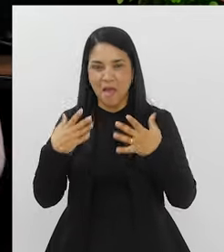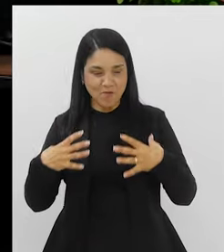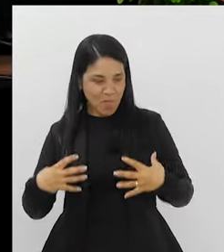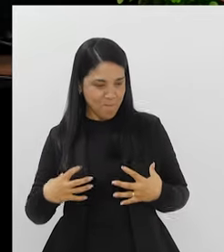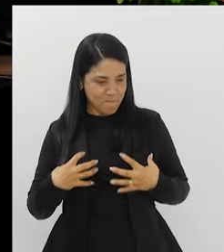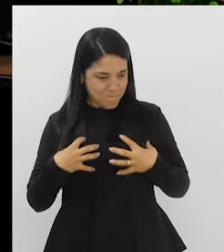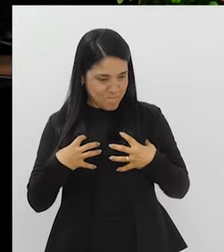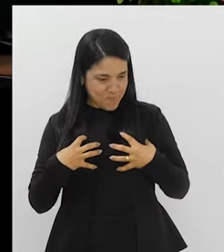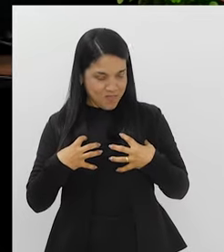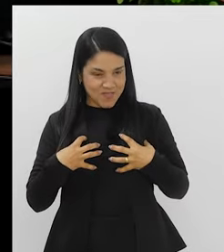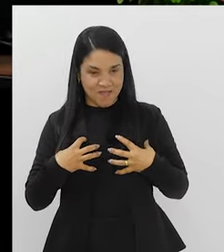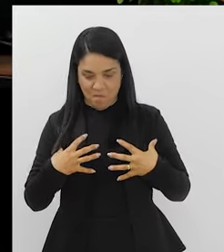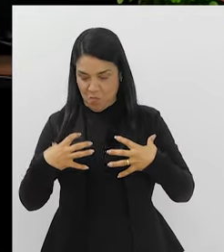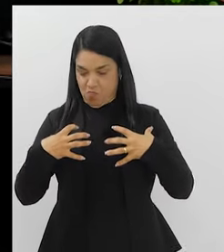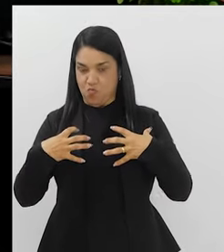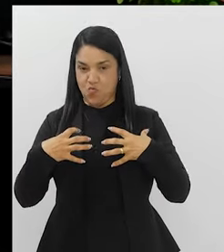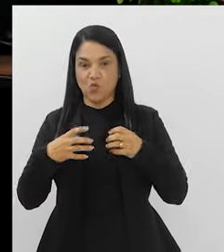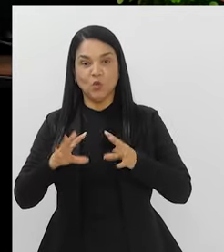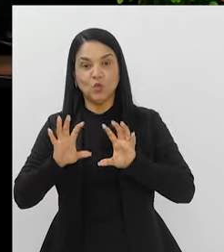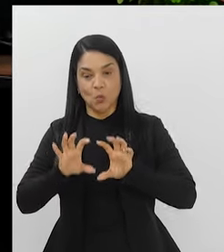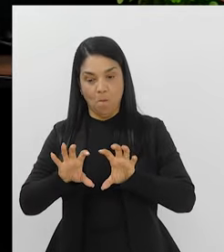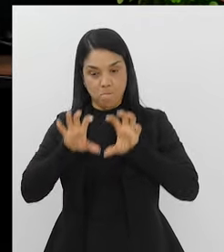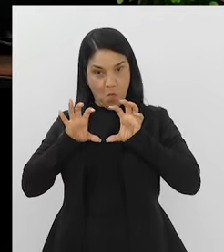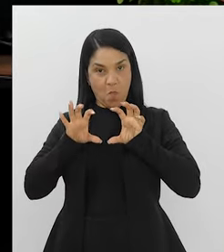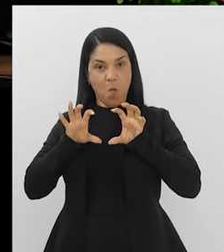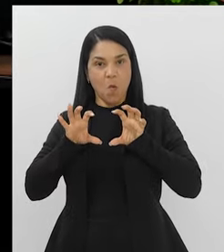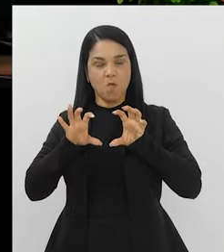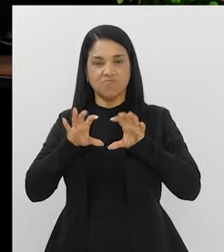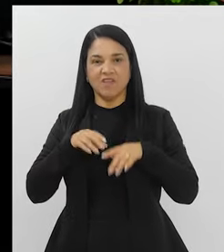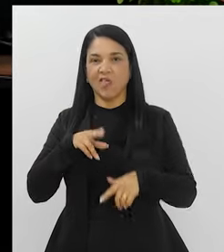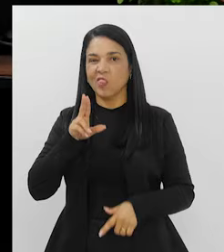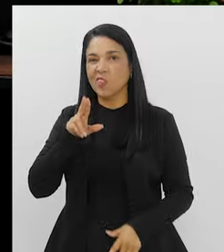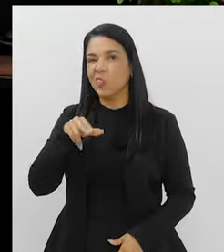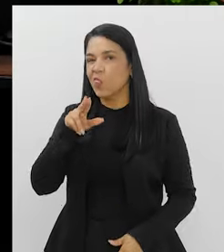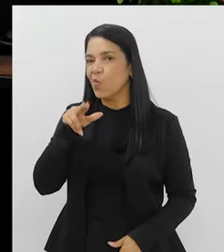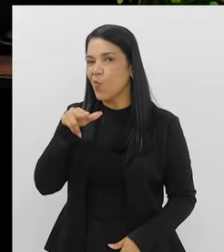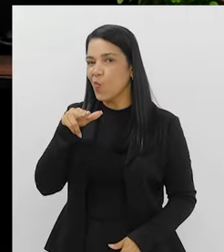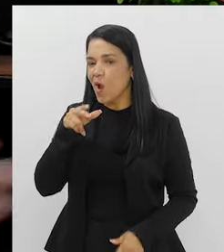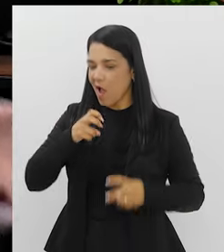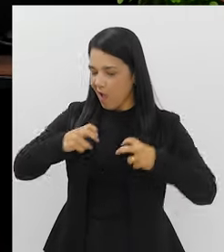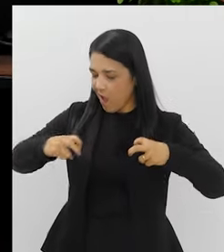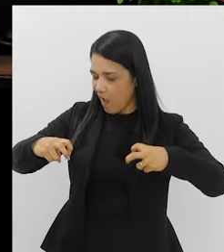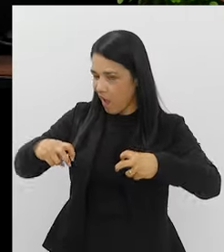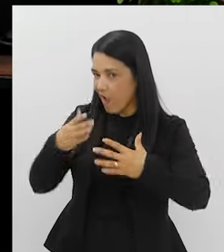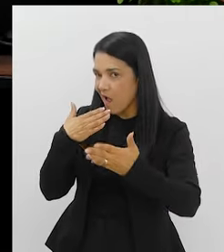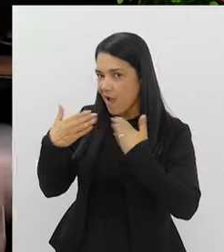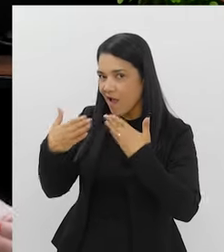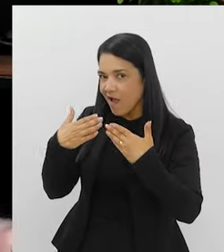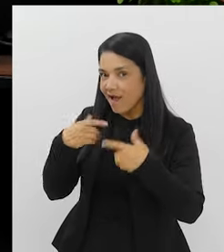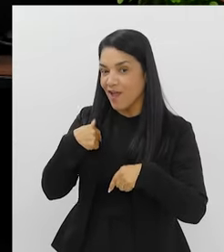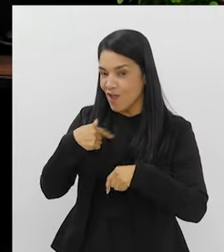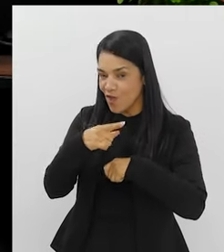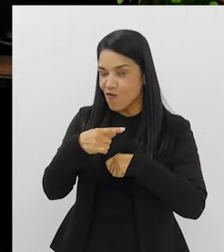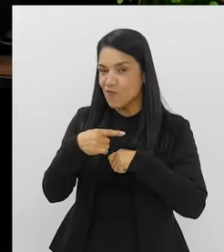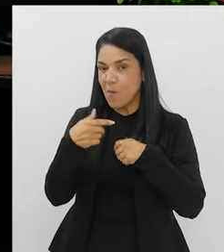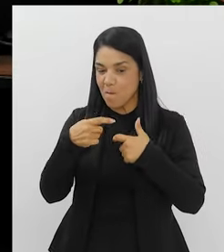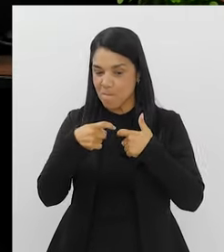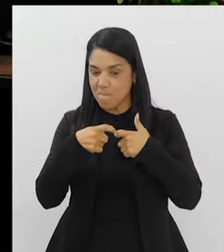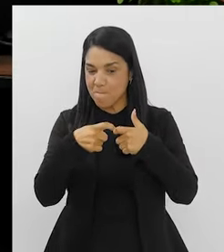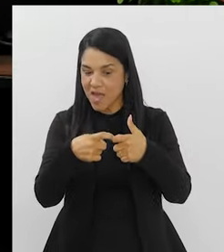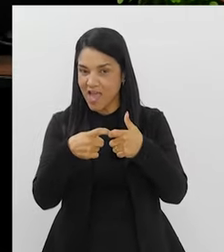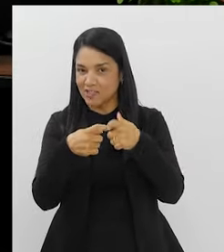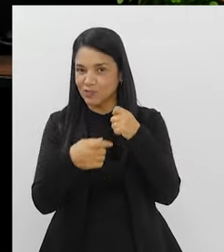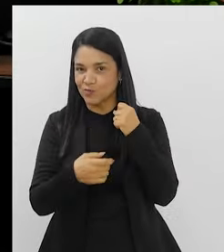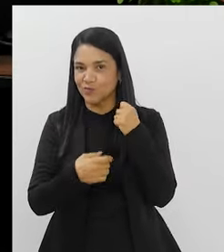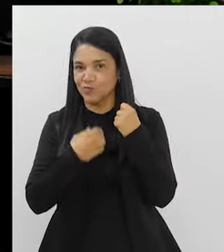ai, botei prótese na mama, botei prótese no bumbum. Mas você nunca vai chegar numa roda e falar, ai, eu